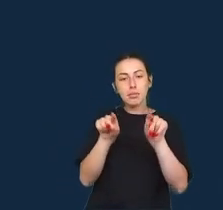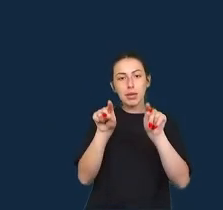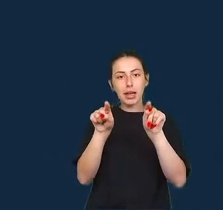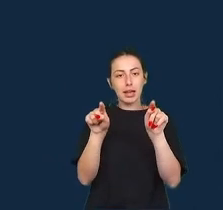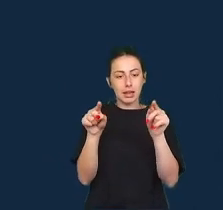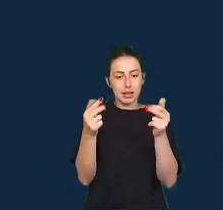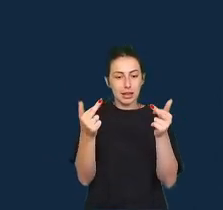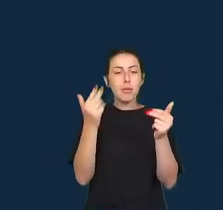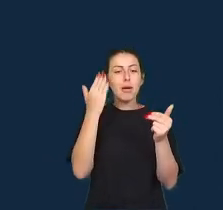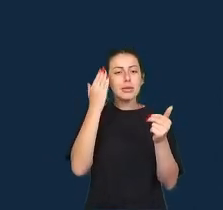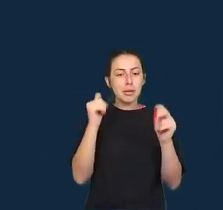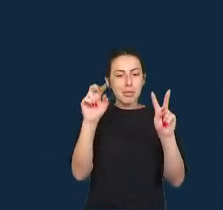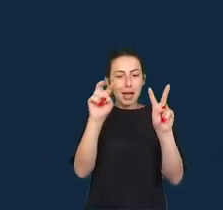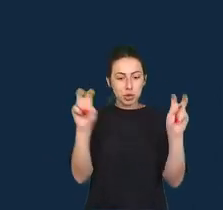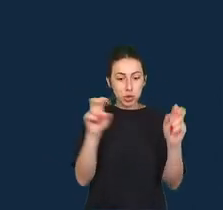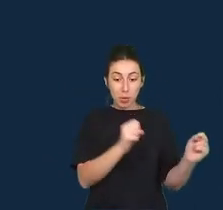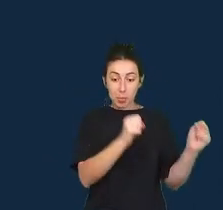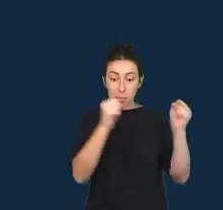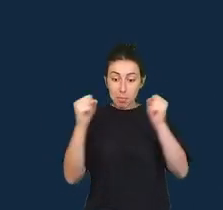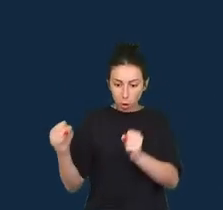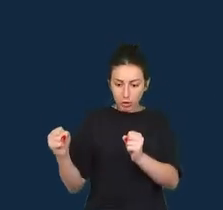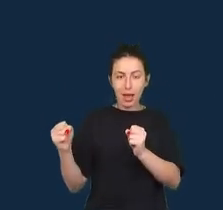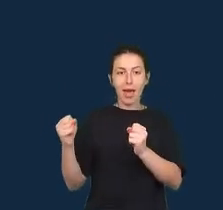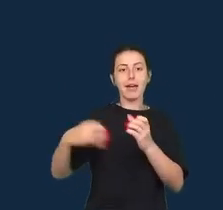desigual de poder em nossa sociedade.